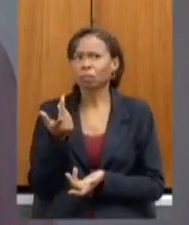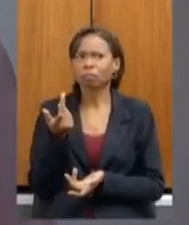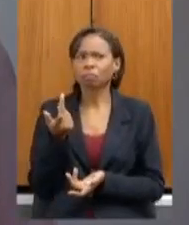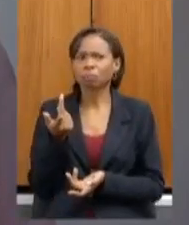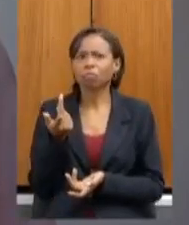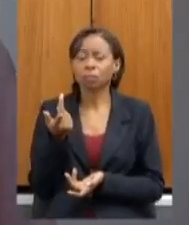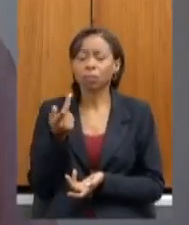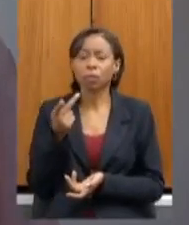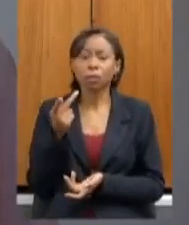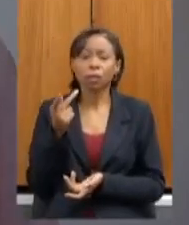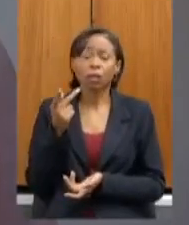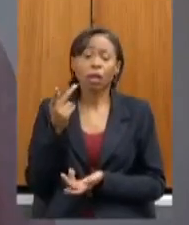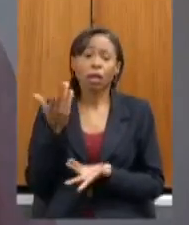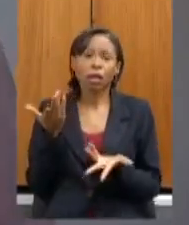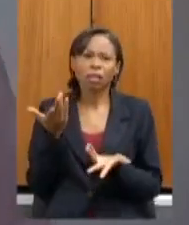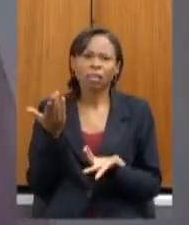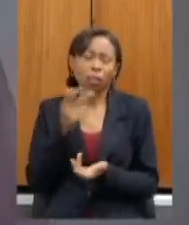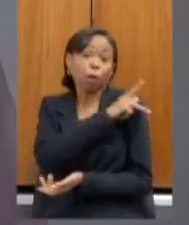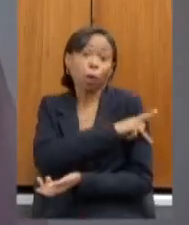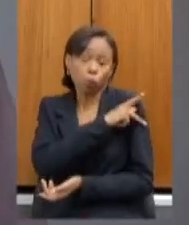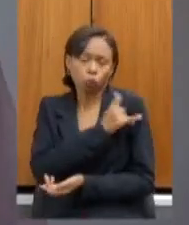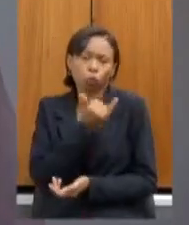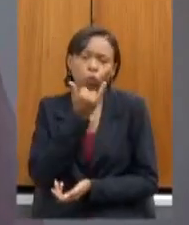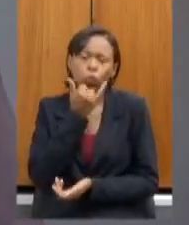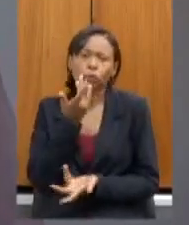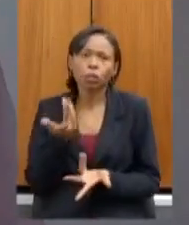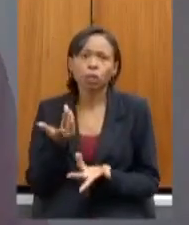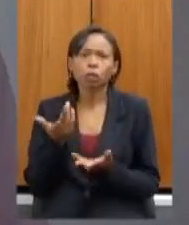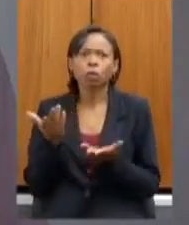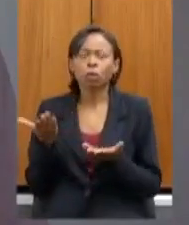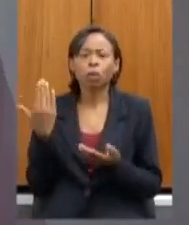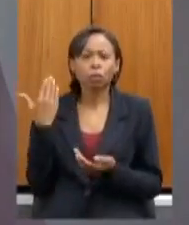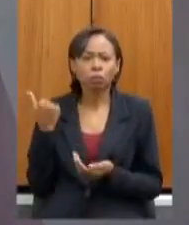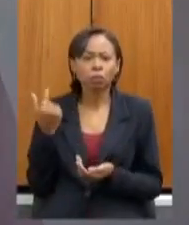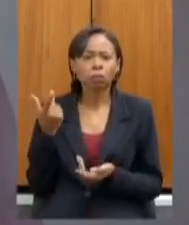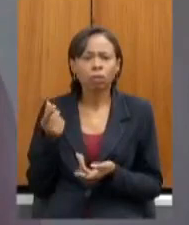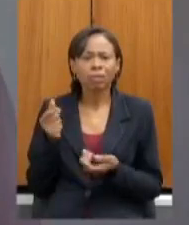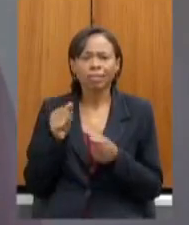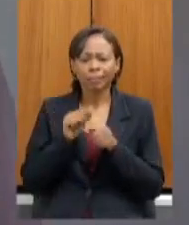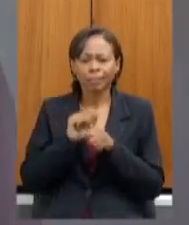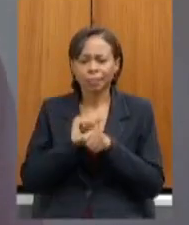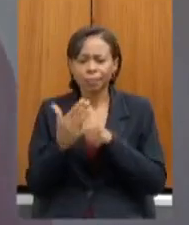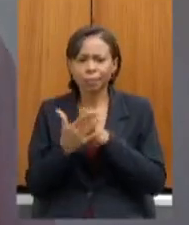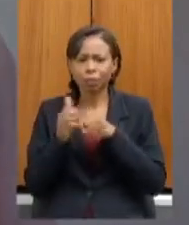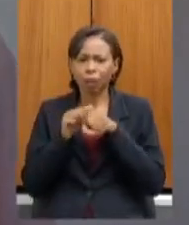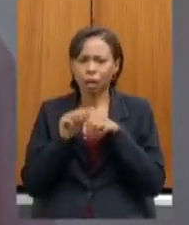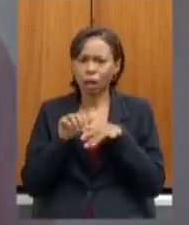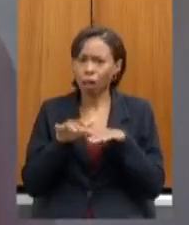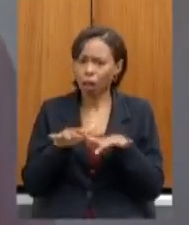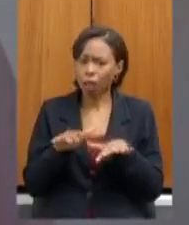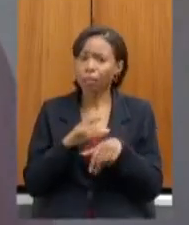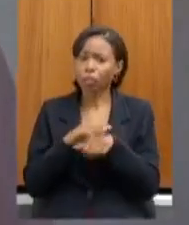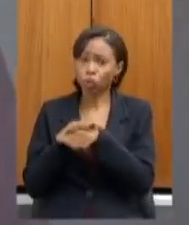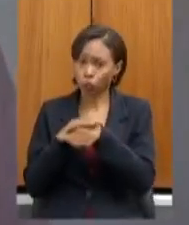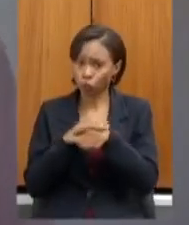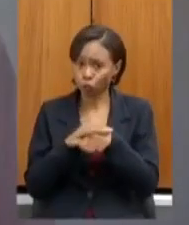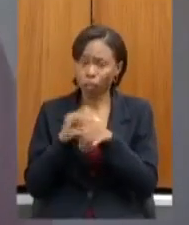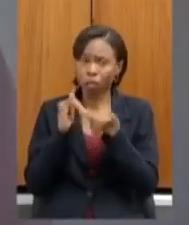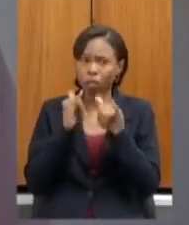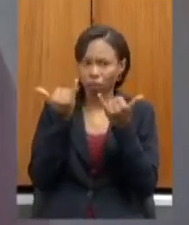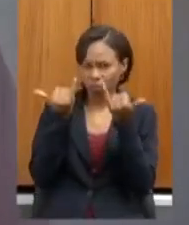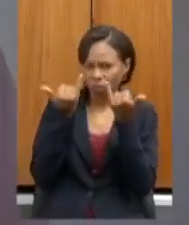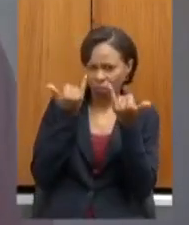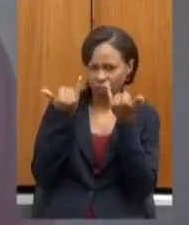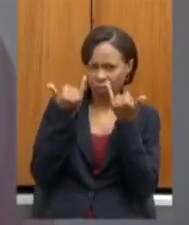esses números são anteriores a essa última semana por isso que é importante a gente também atentar a isso essas últimas duas